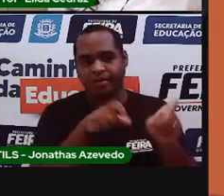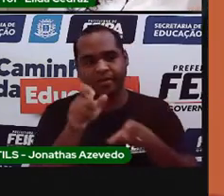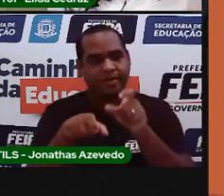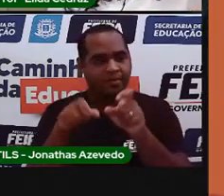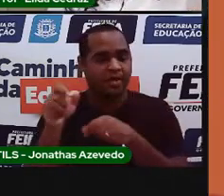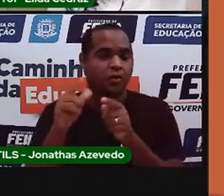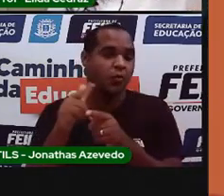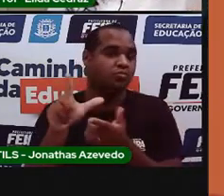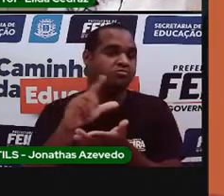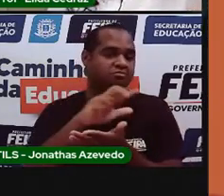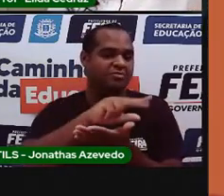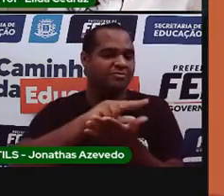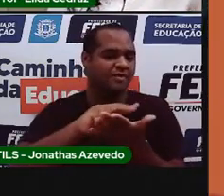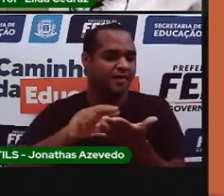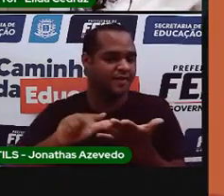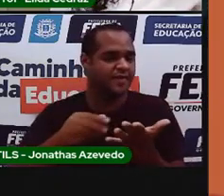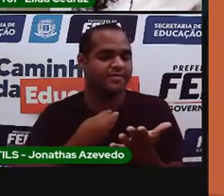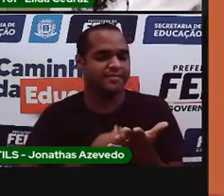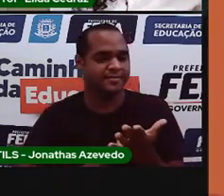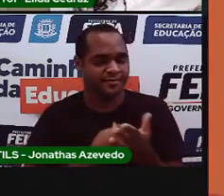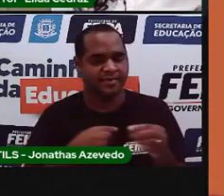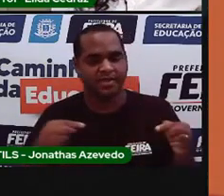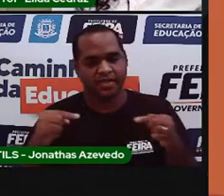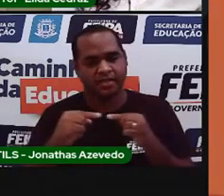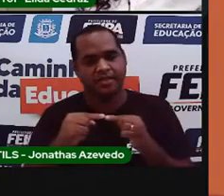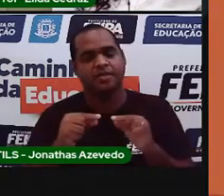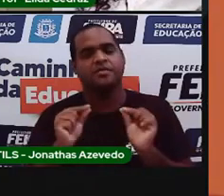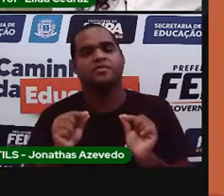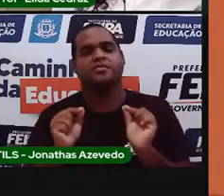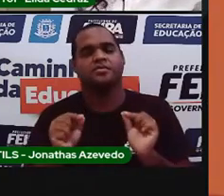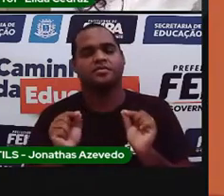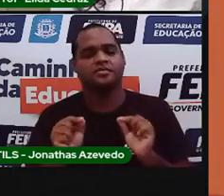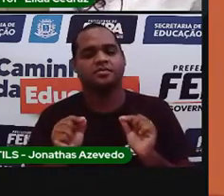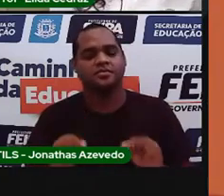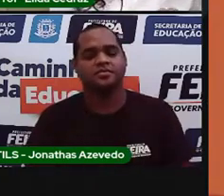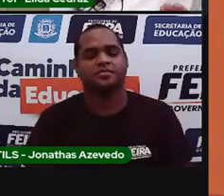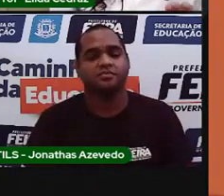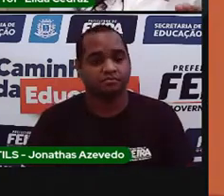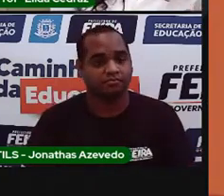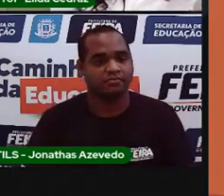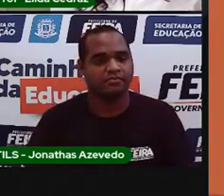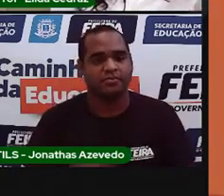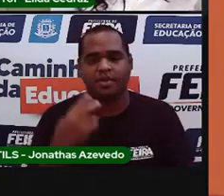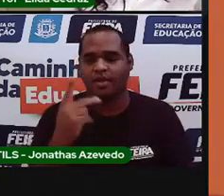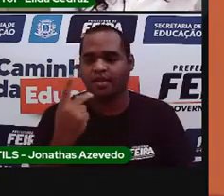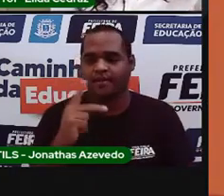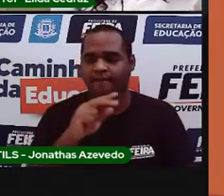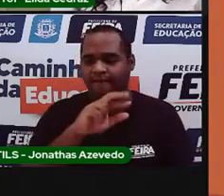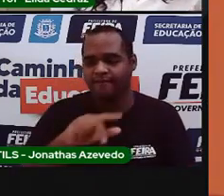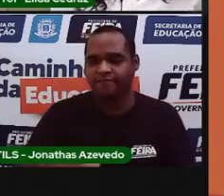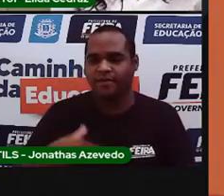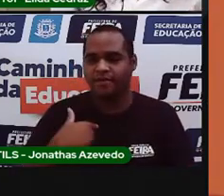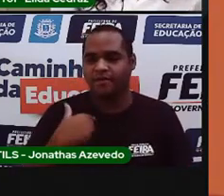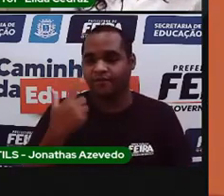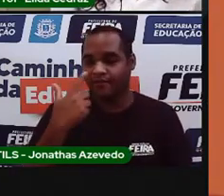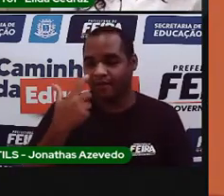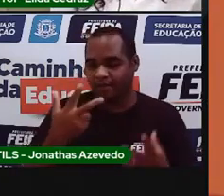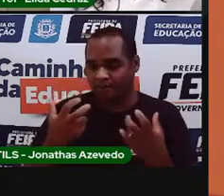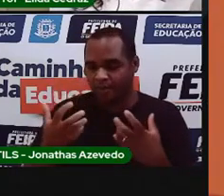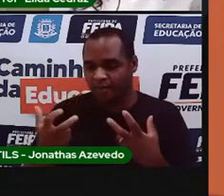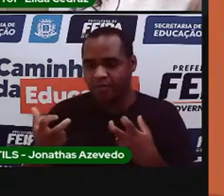todos os itens que estão ali, eles possuem uma forma de se